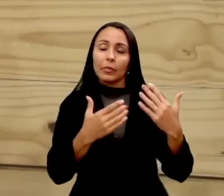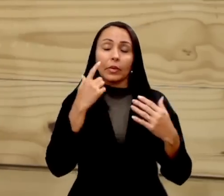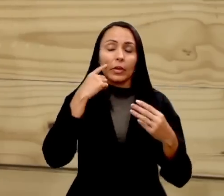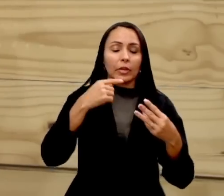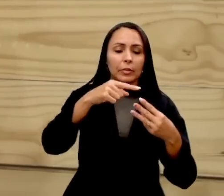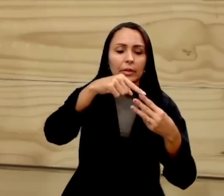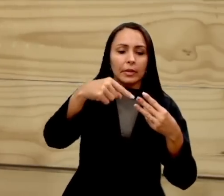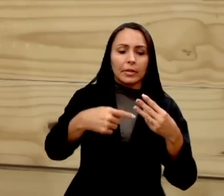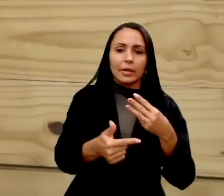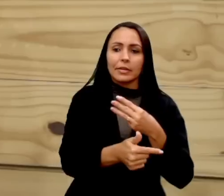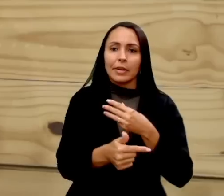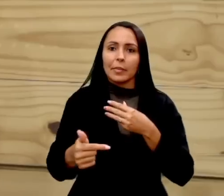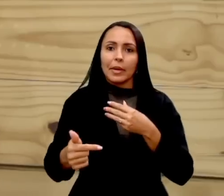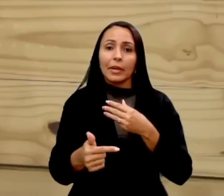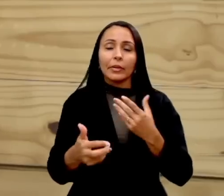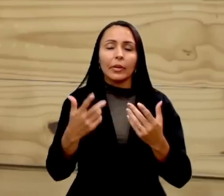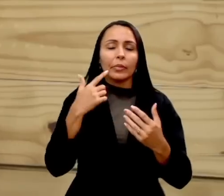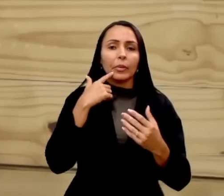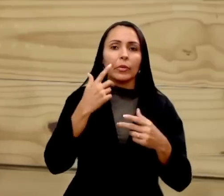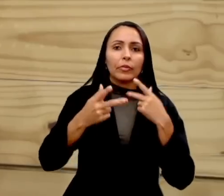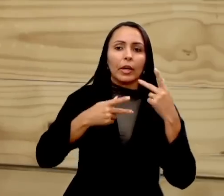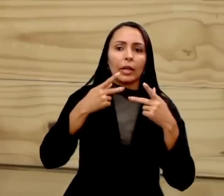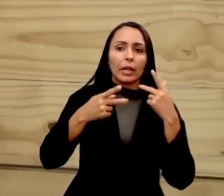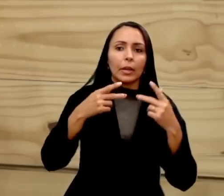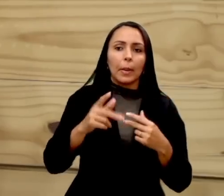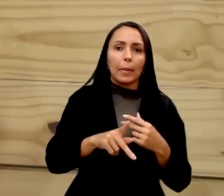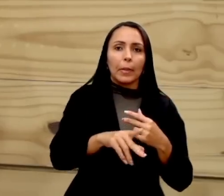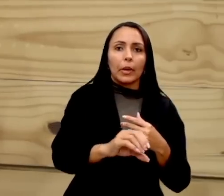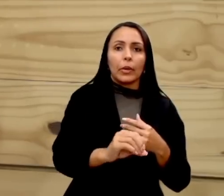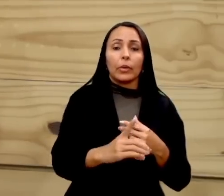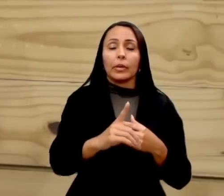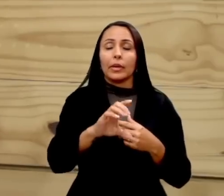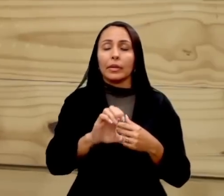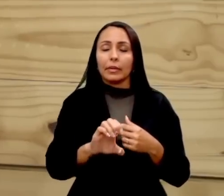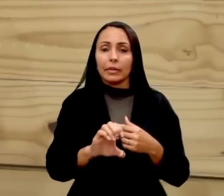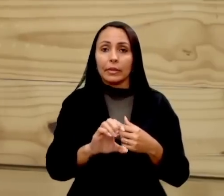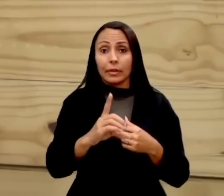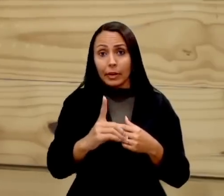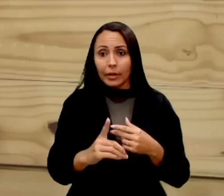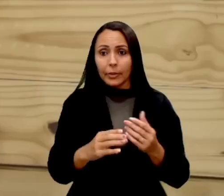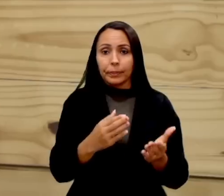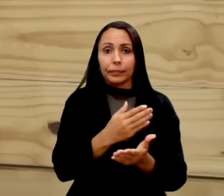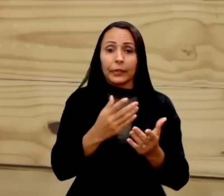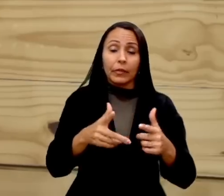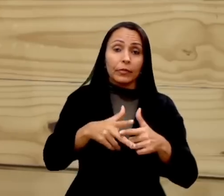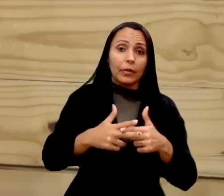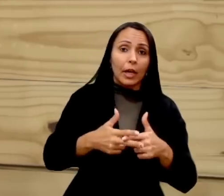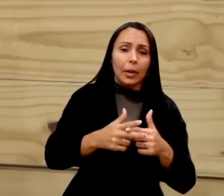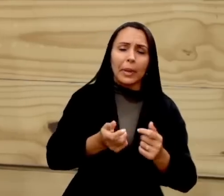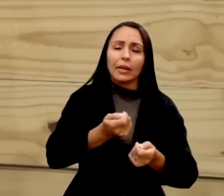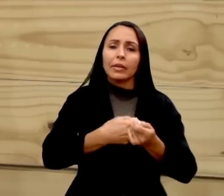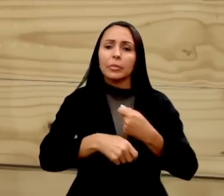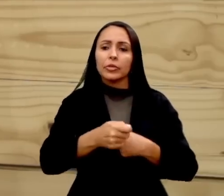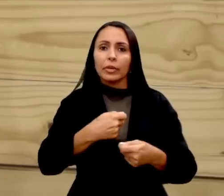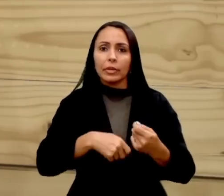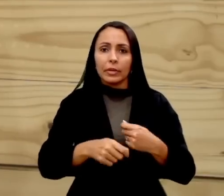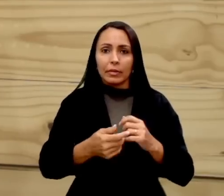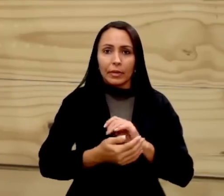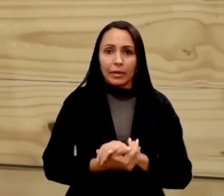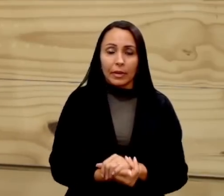terceira semana, nós vamos falar sobre o PODC especificamente, sobre ferramentas administrativas.